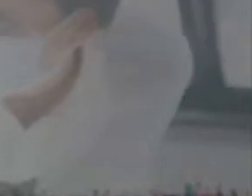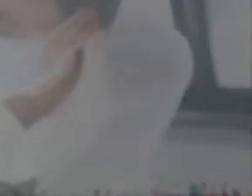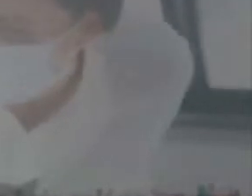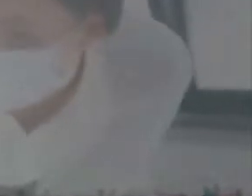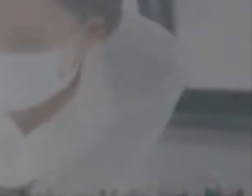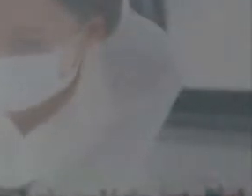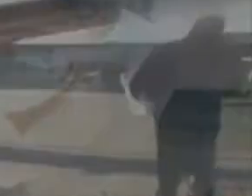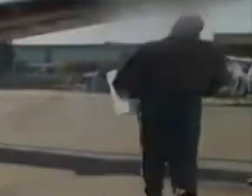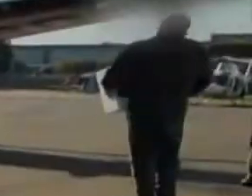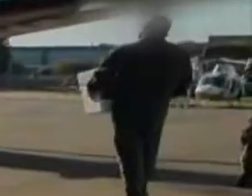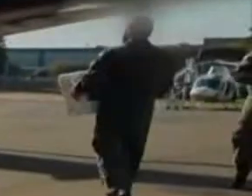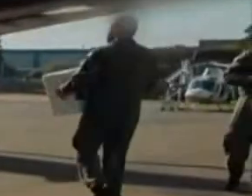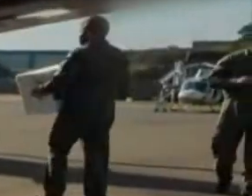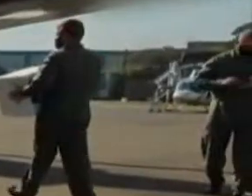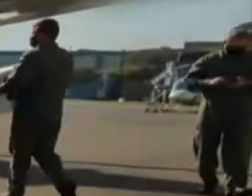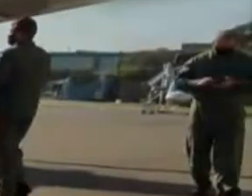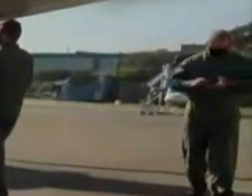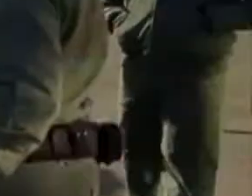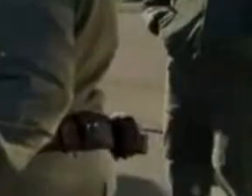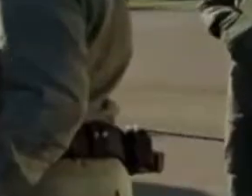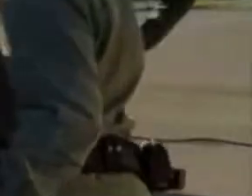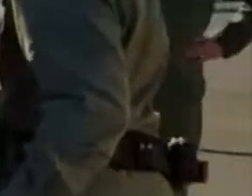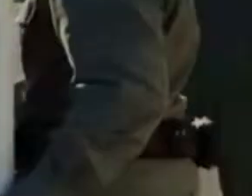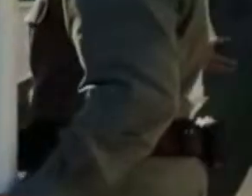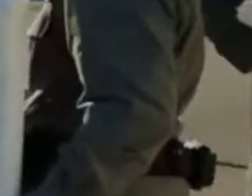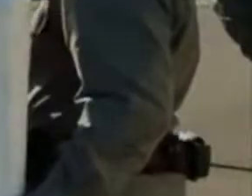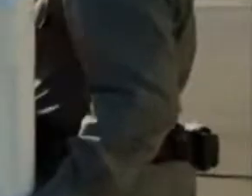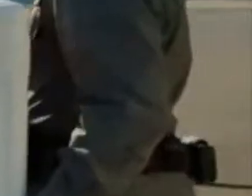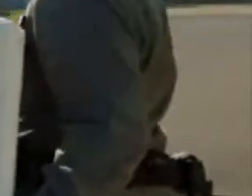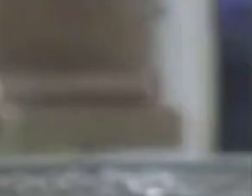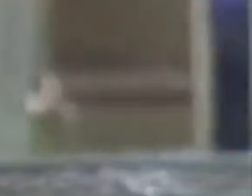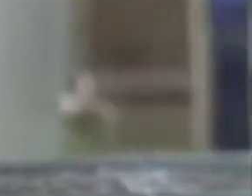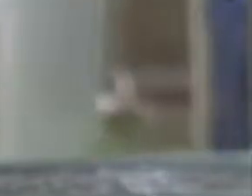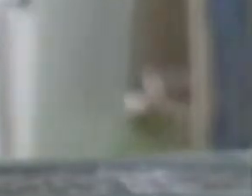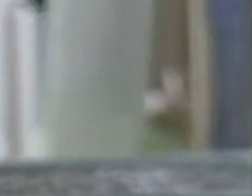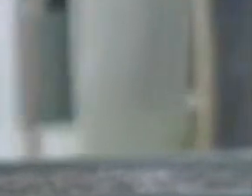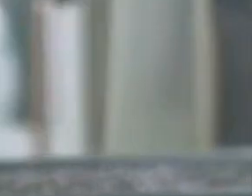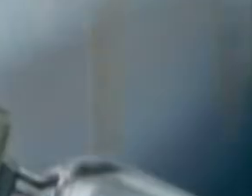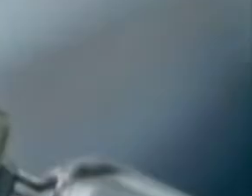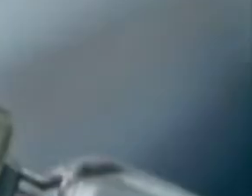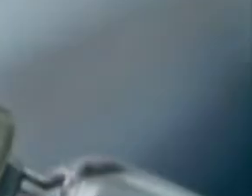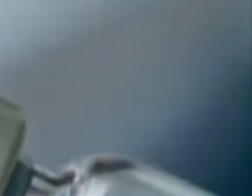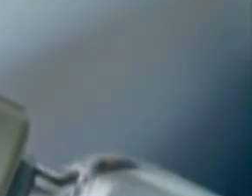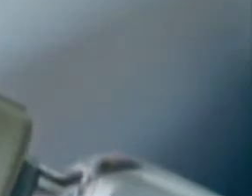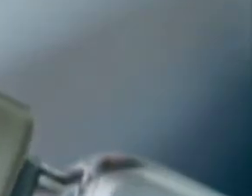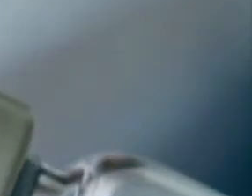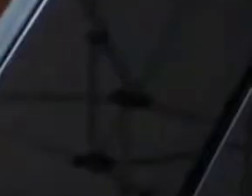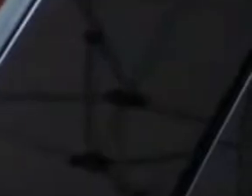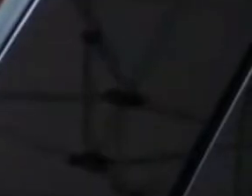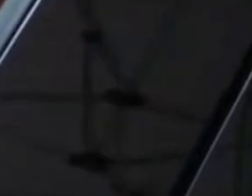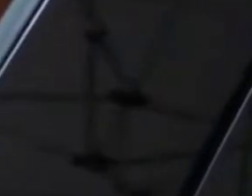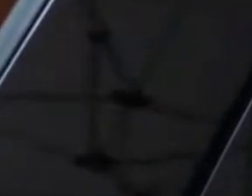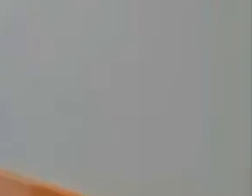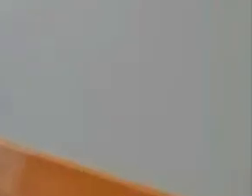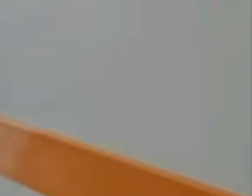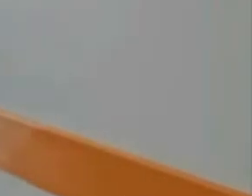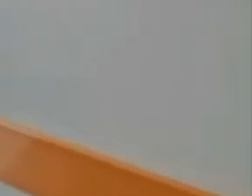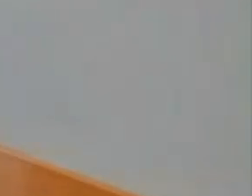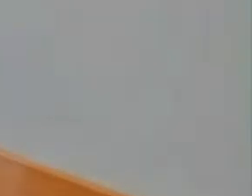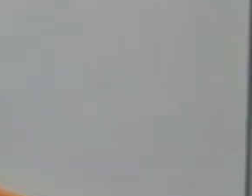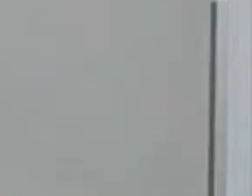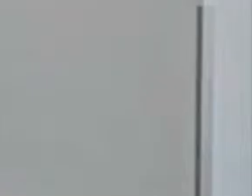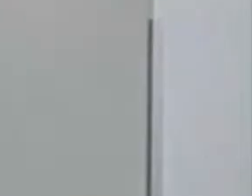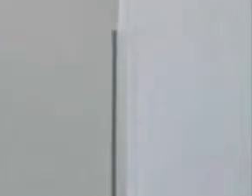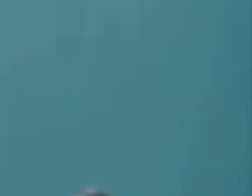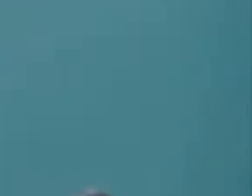Servidores. Além de tudo isso, conduzimos com responsabilidade o gerenciamento da pandemia. Mais do que